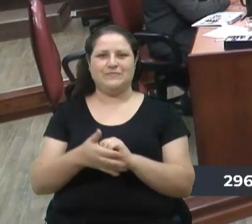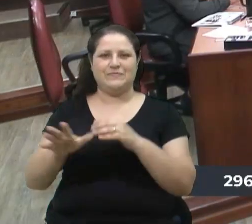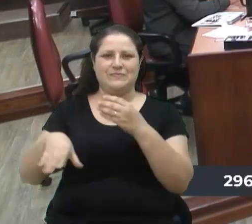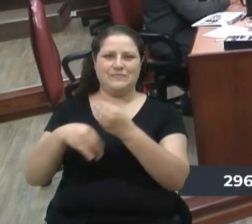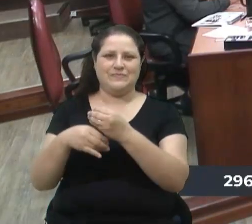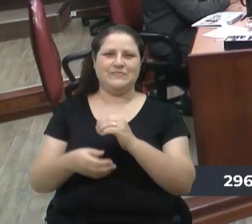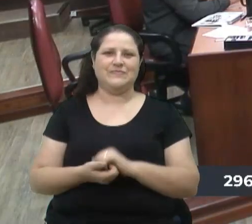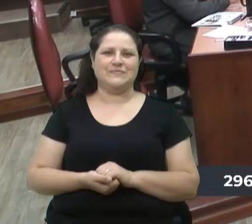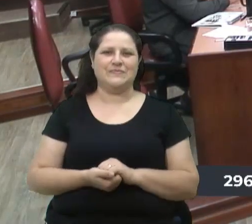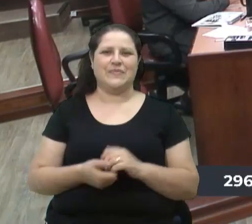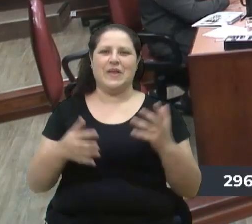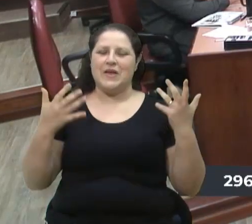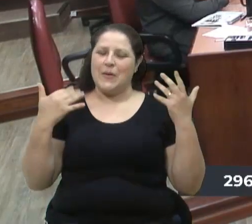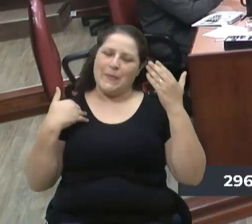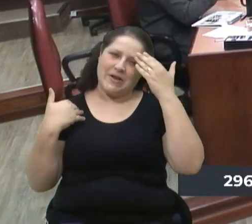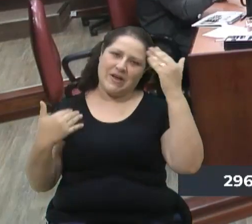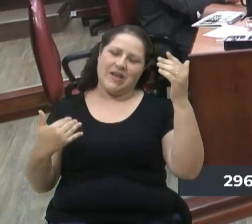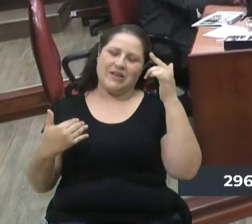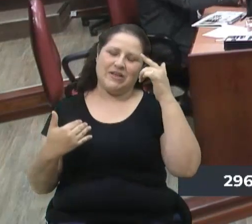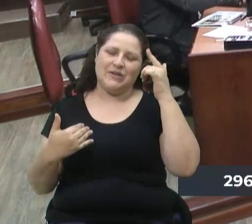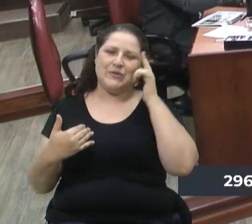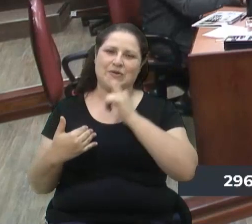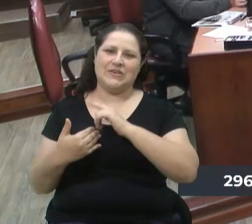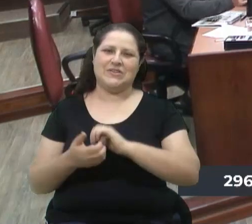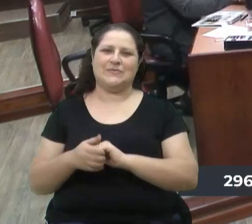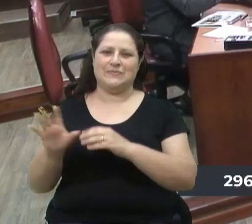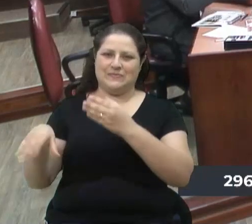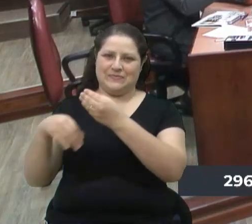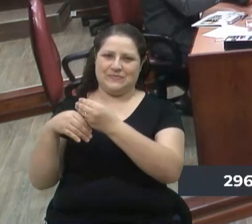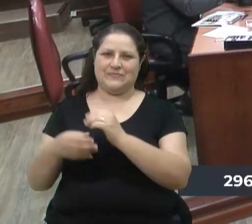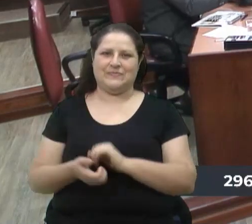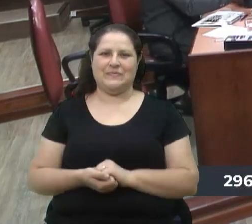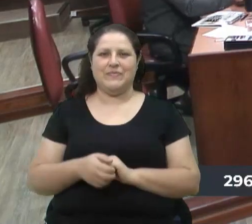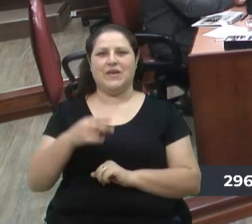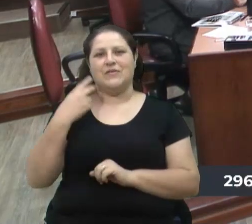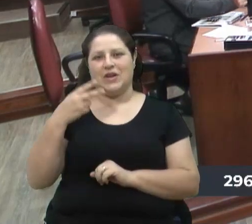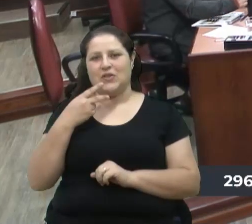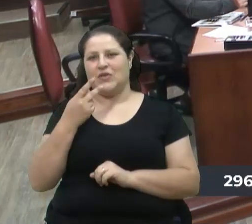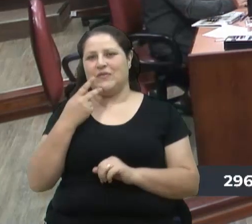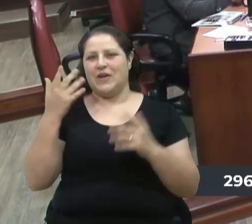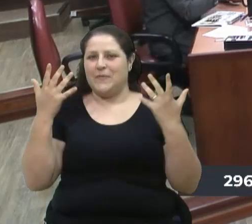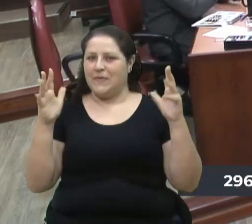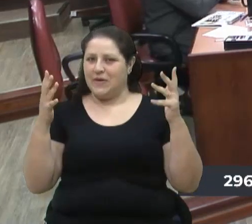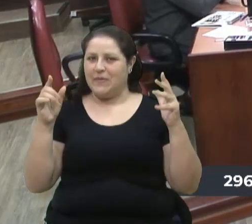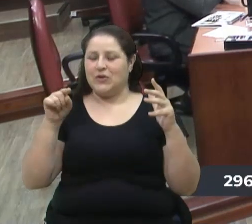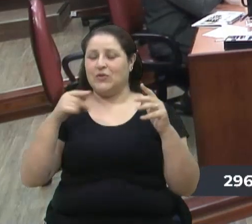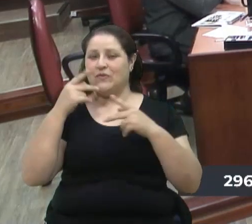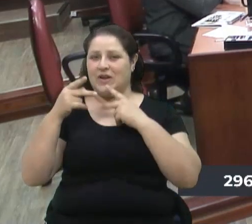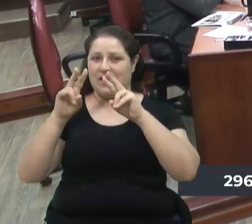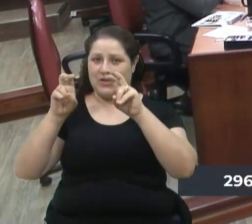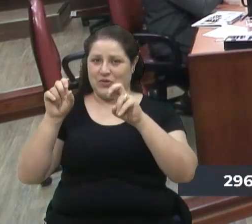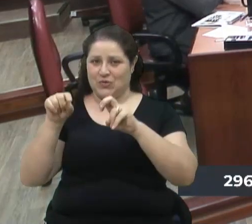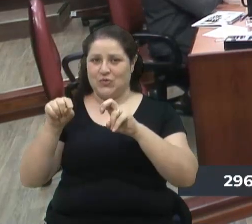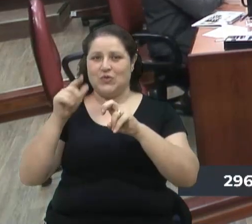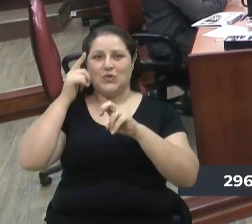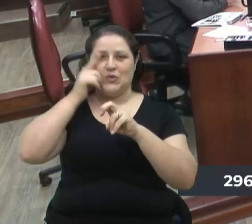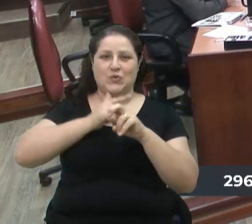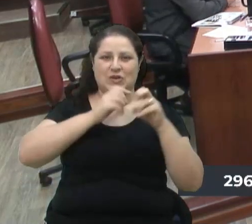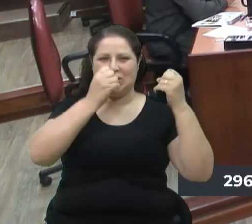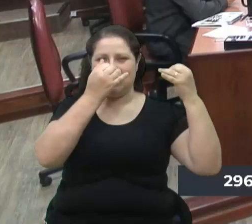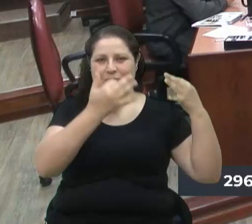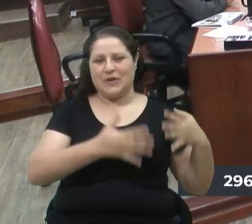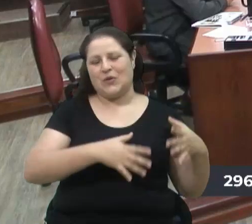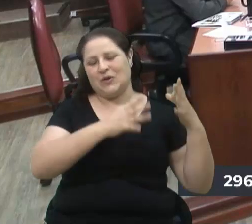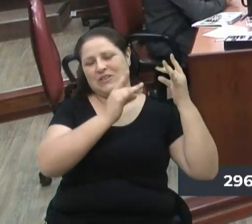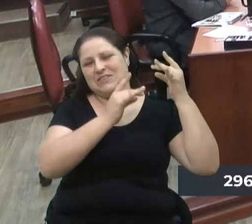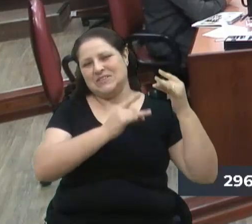Obrigado, vereador Lucas. A sua parte, vereador Diz Carlos. Não, vereador, só quero lhe parabenizar por o senhor ter puxado esse assunto. O vereador Lucas já explicou tudo